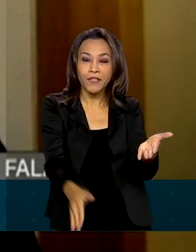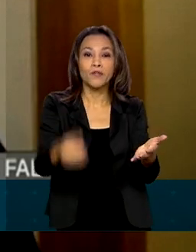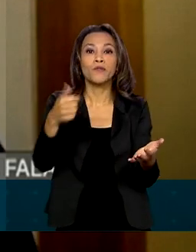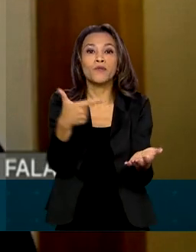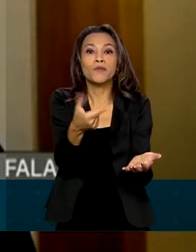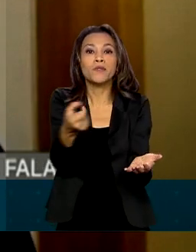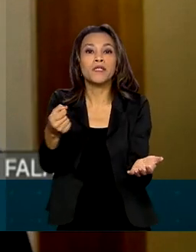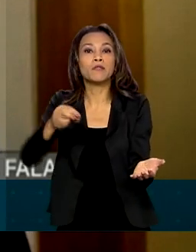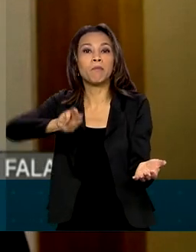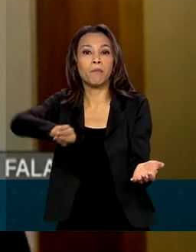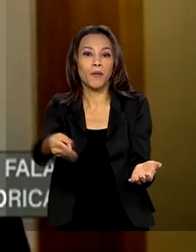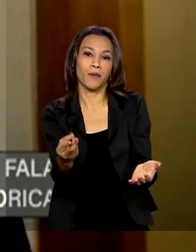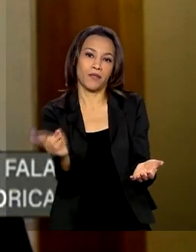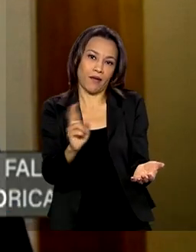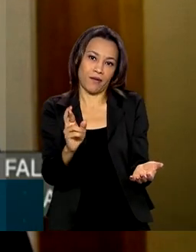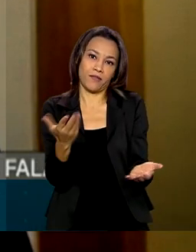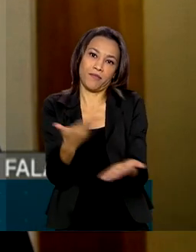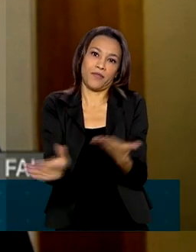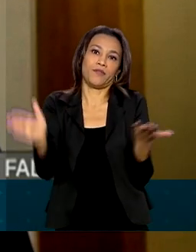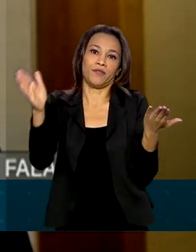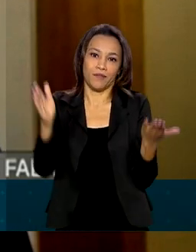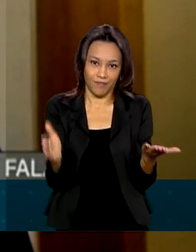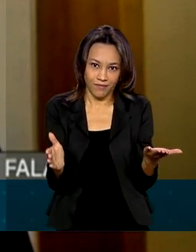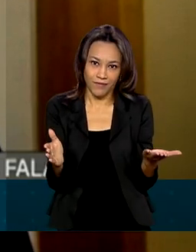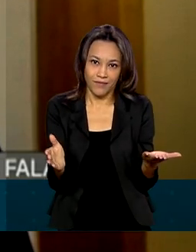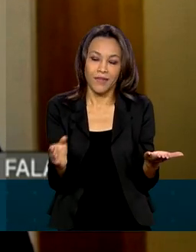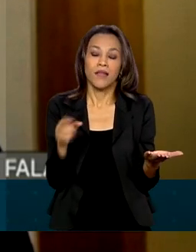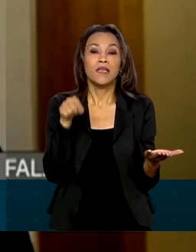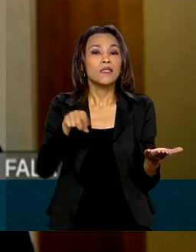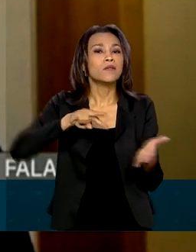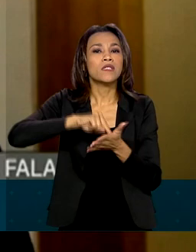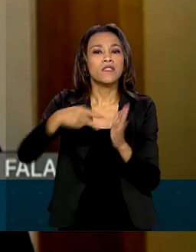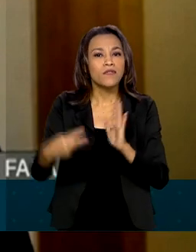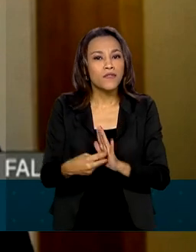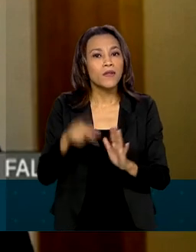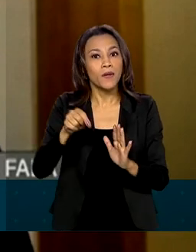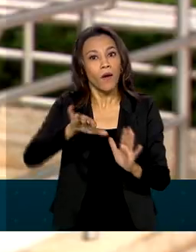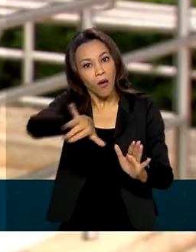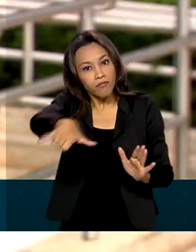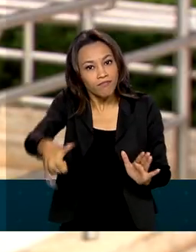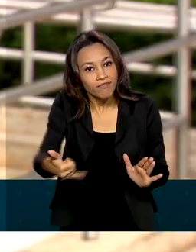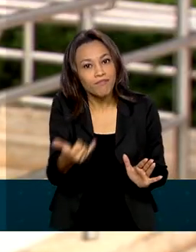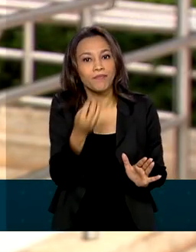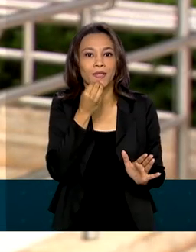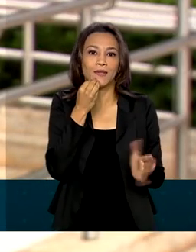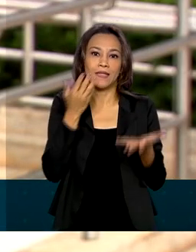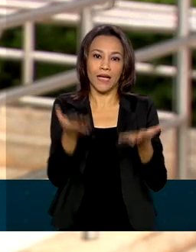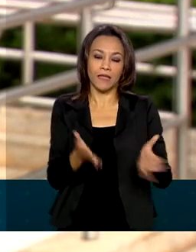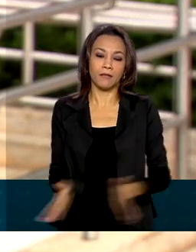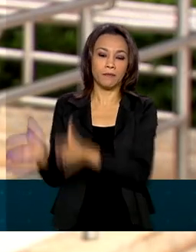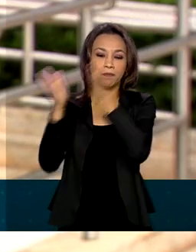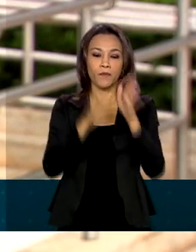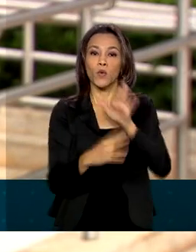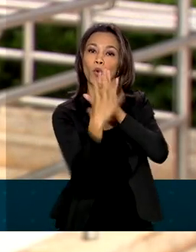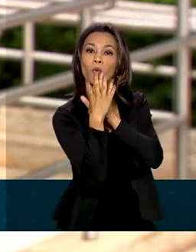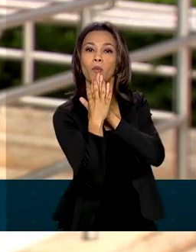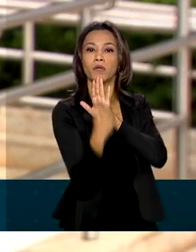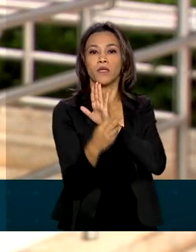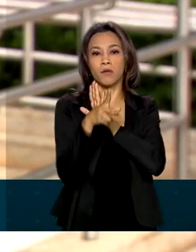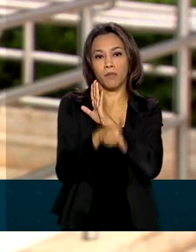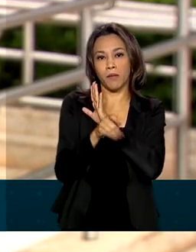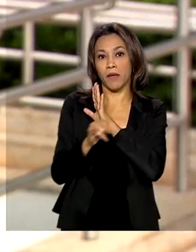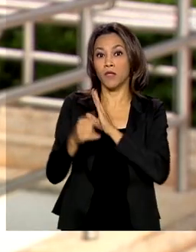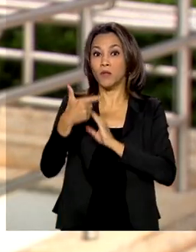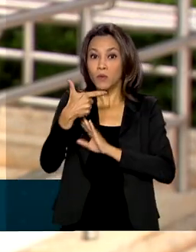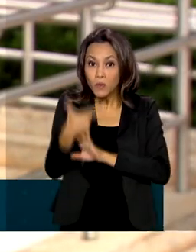bilhões de reais, que significa o custo de oportunidade. Atualmente, o PPI conta com 203